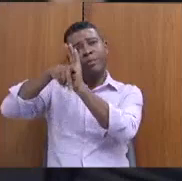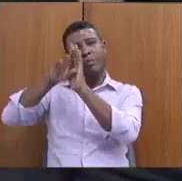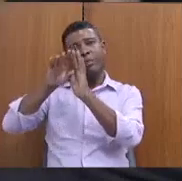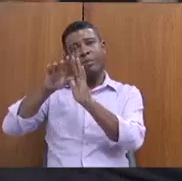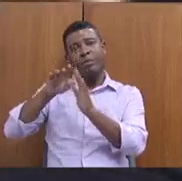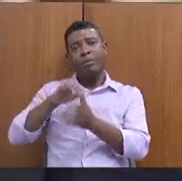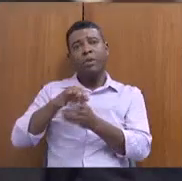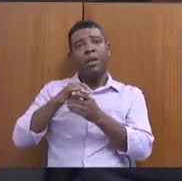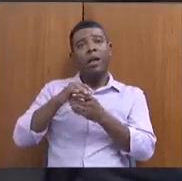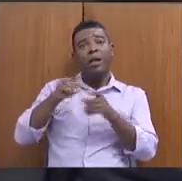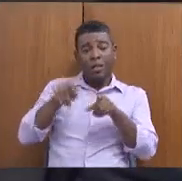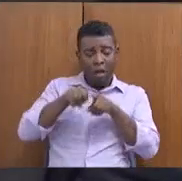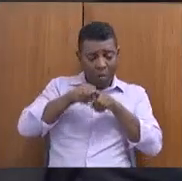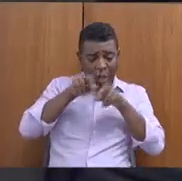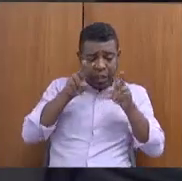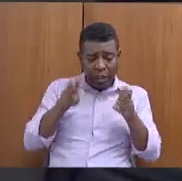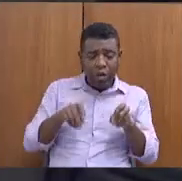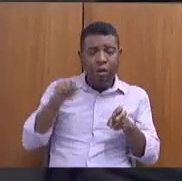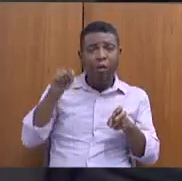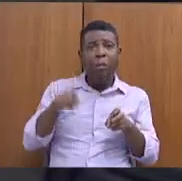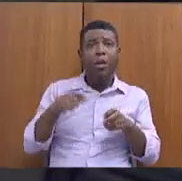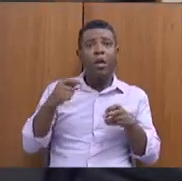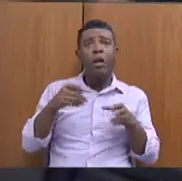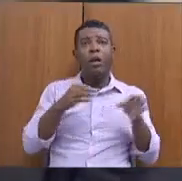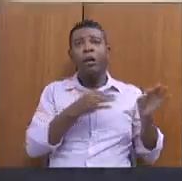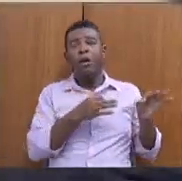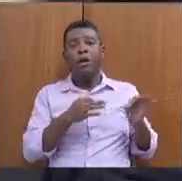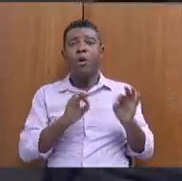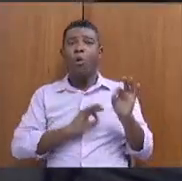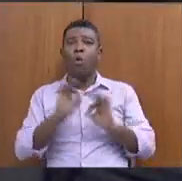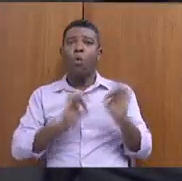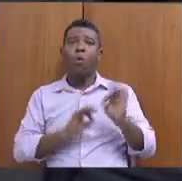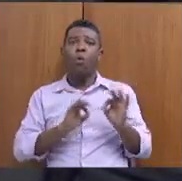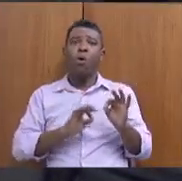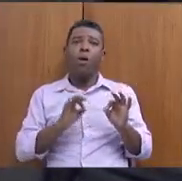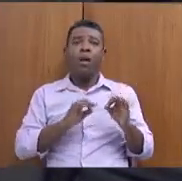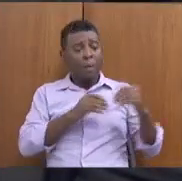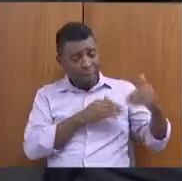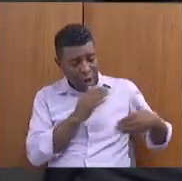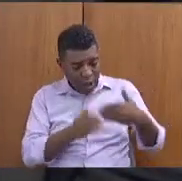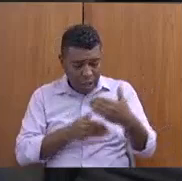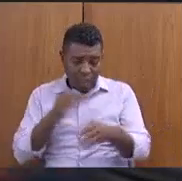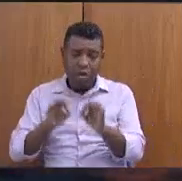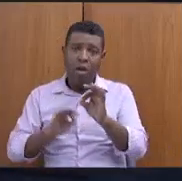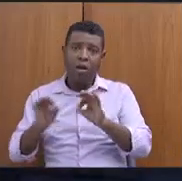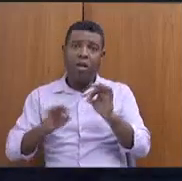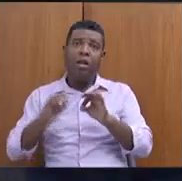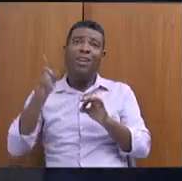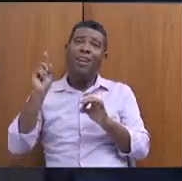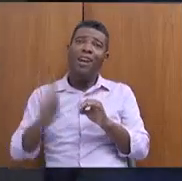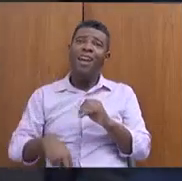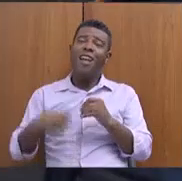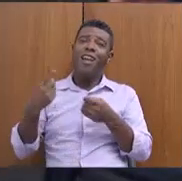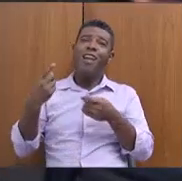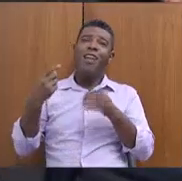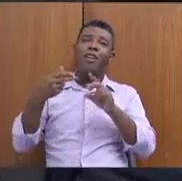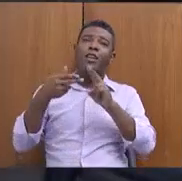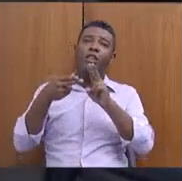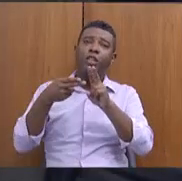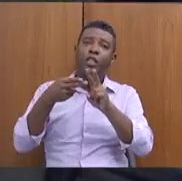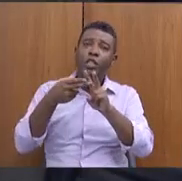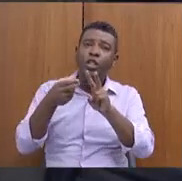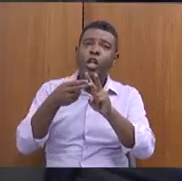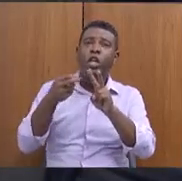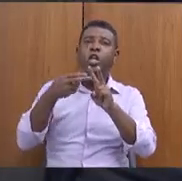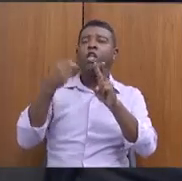regularização. O Estado pode participar de processos de regularização indígenas e quilombolas também e de